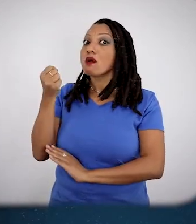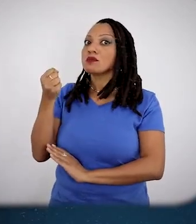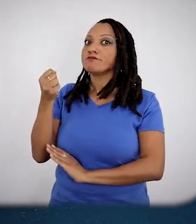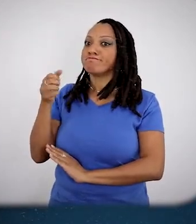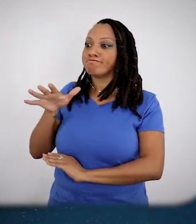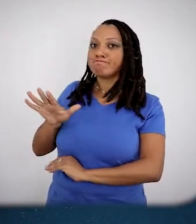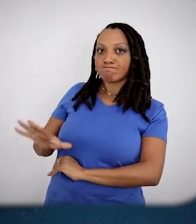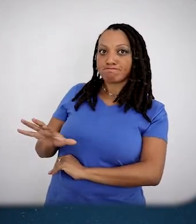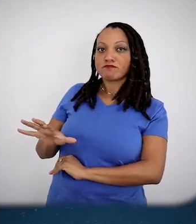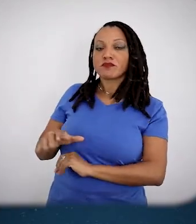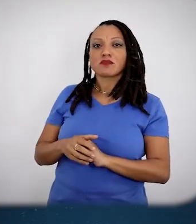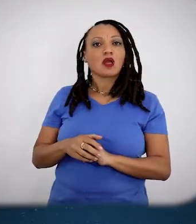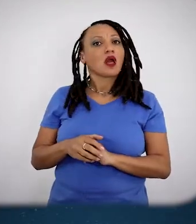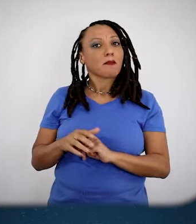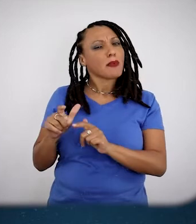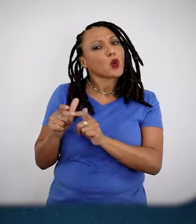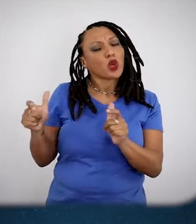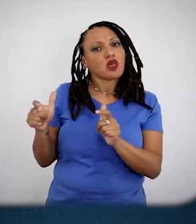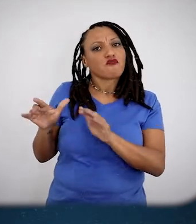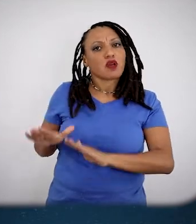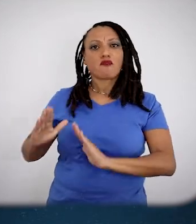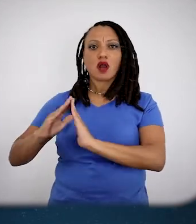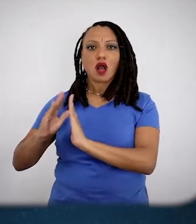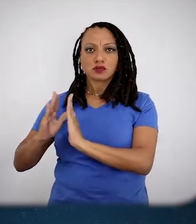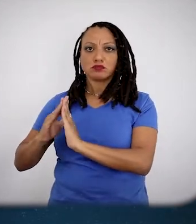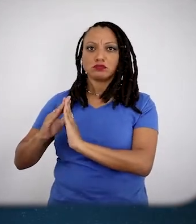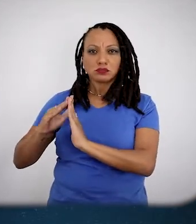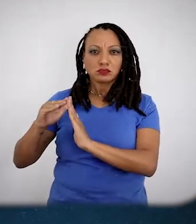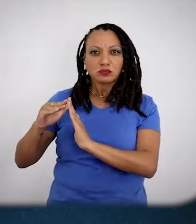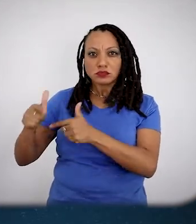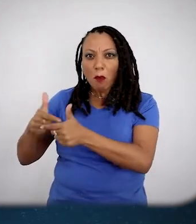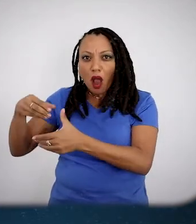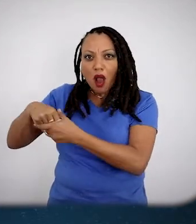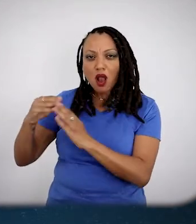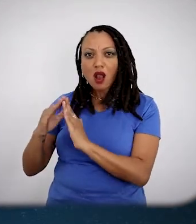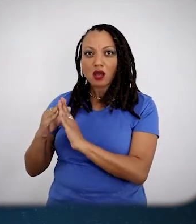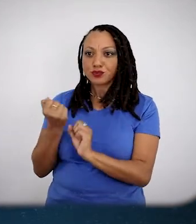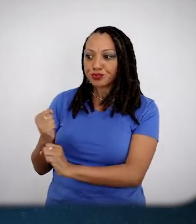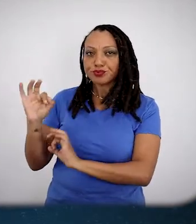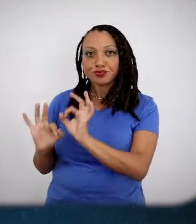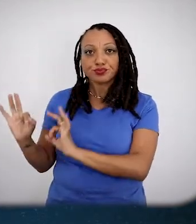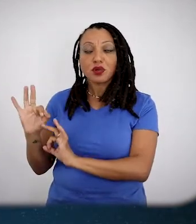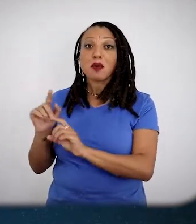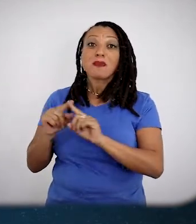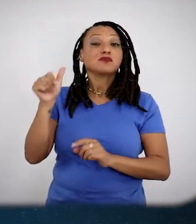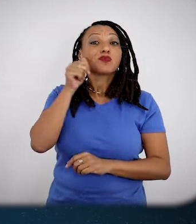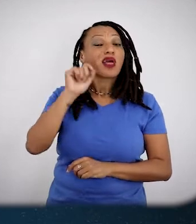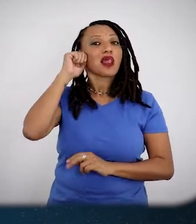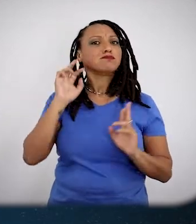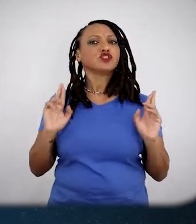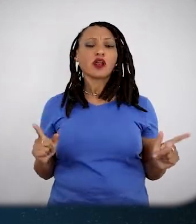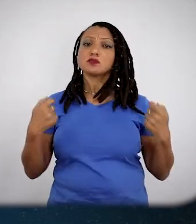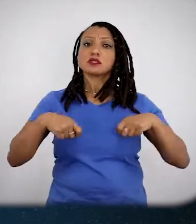brancas a esse espaço. A maioria delas a esse espaço doméstico, enquanto as mulheres negras eram mulheres que tinham que ganhar vida